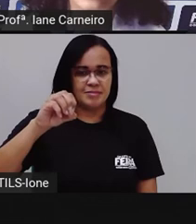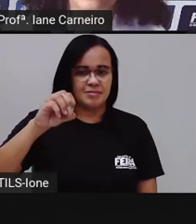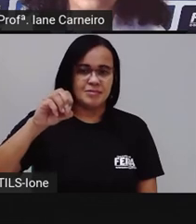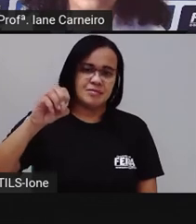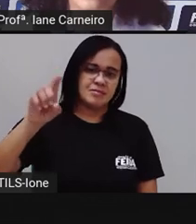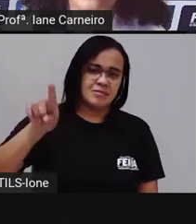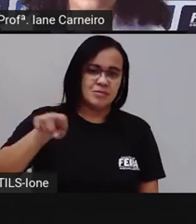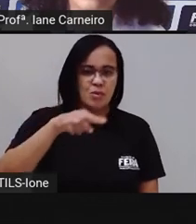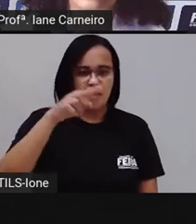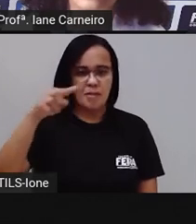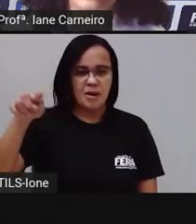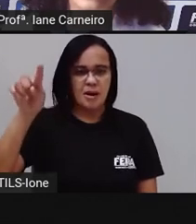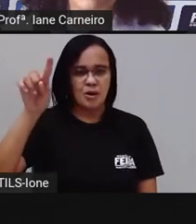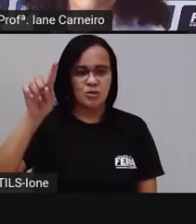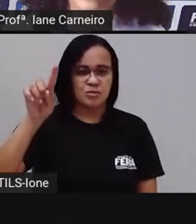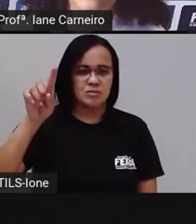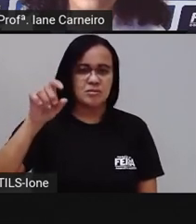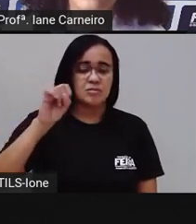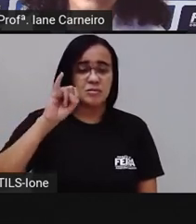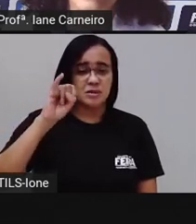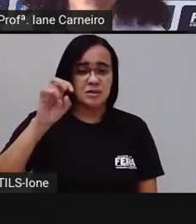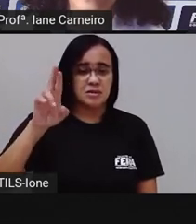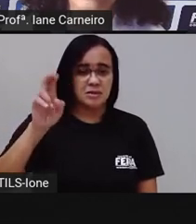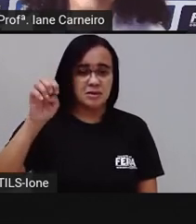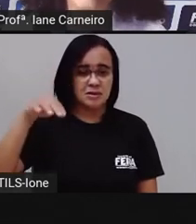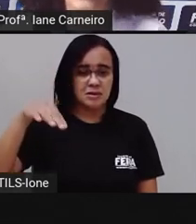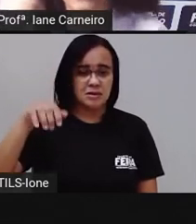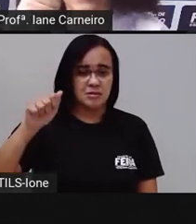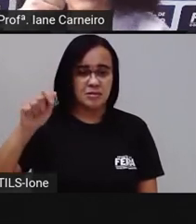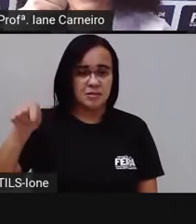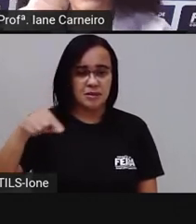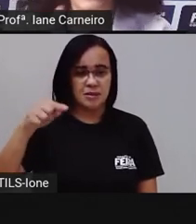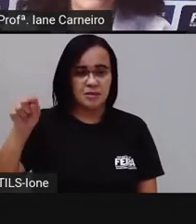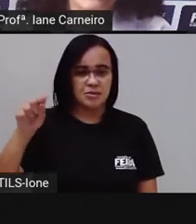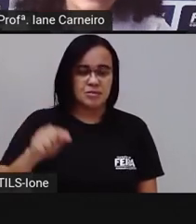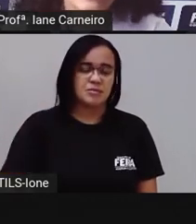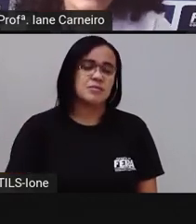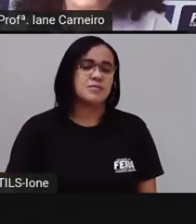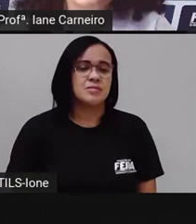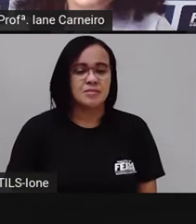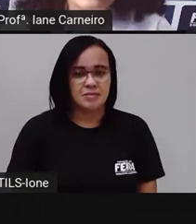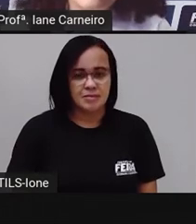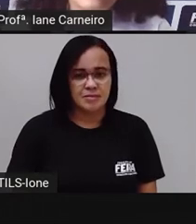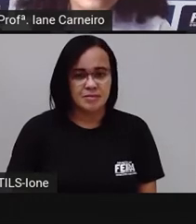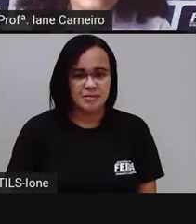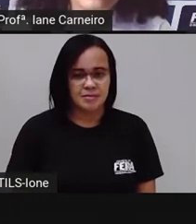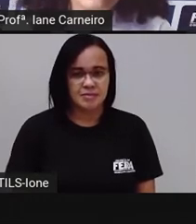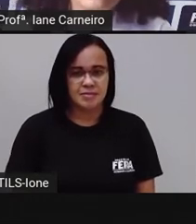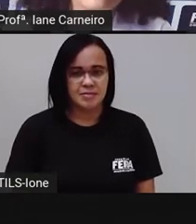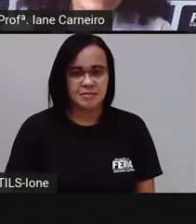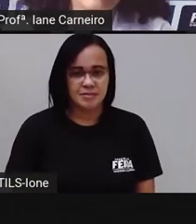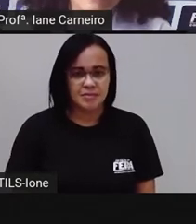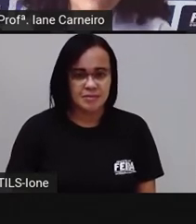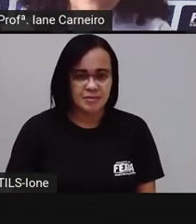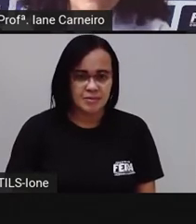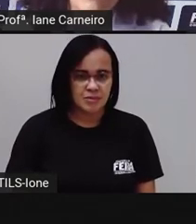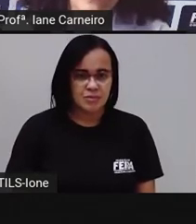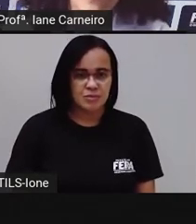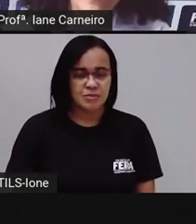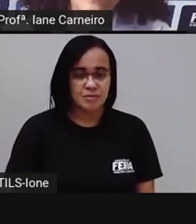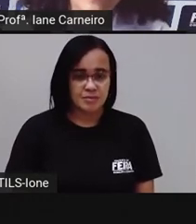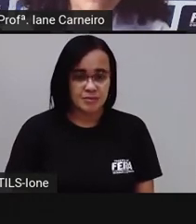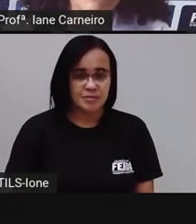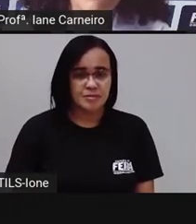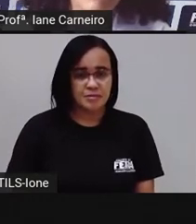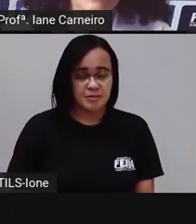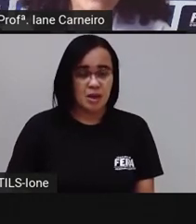a letra O. Ó, irmão. Certo? Acertamos. Então, escrevam aí, ó, as palavras que a vai